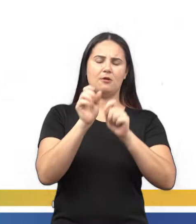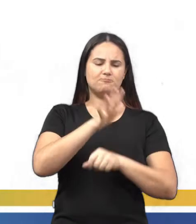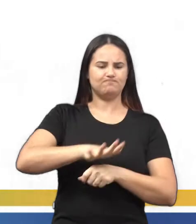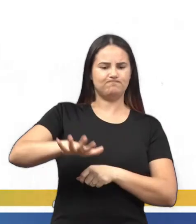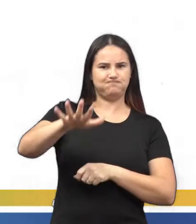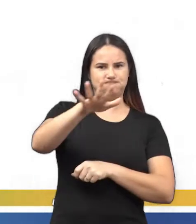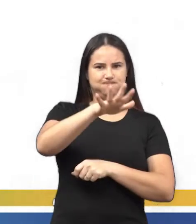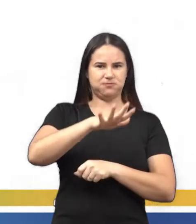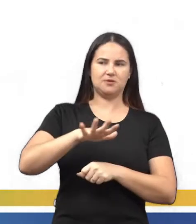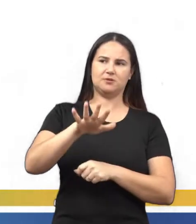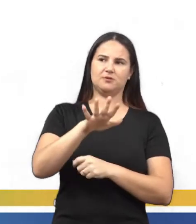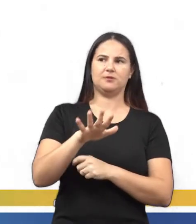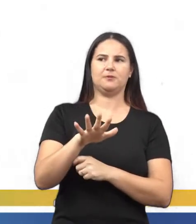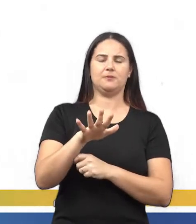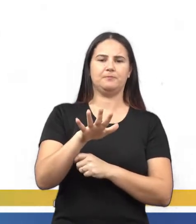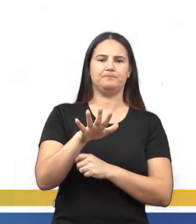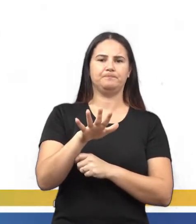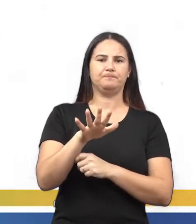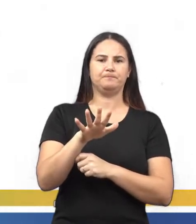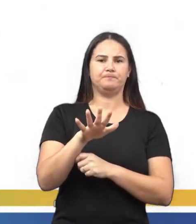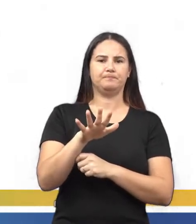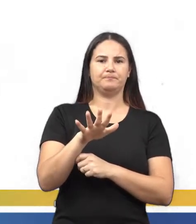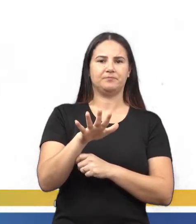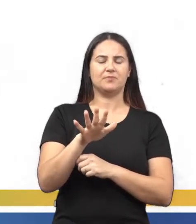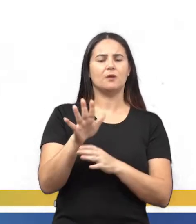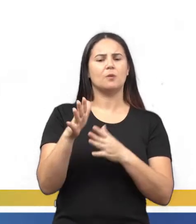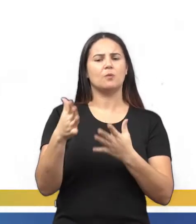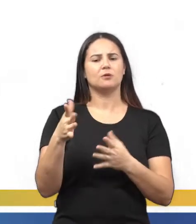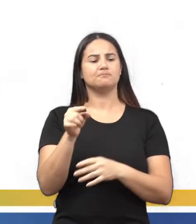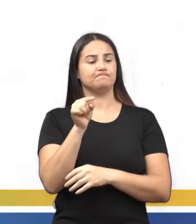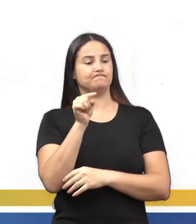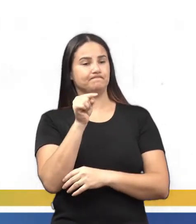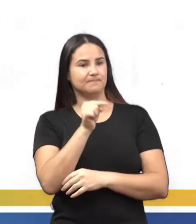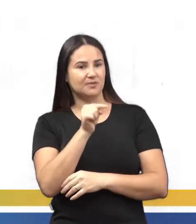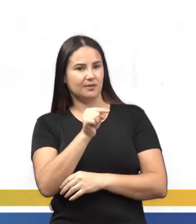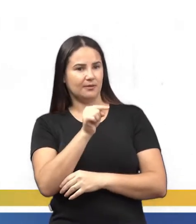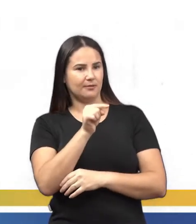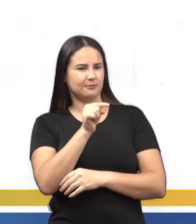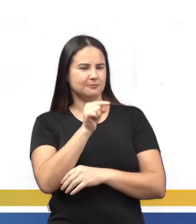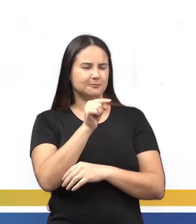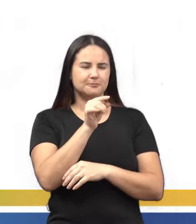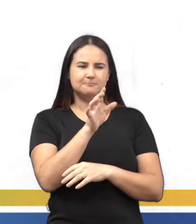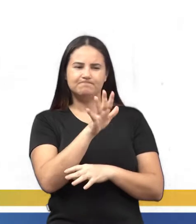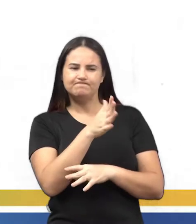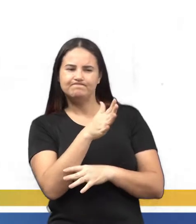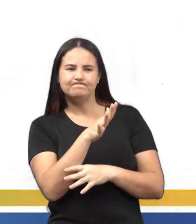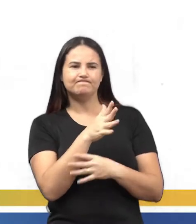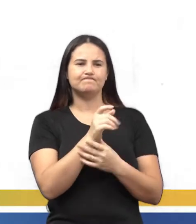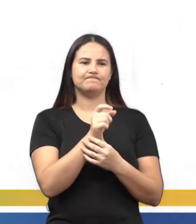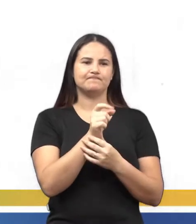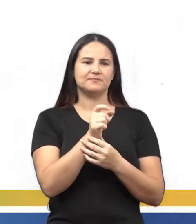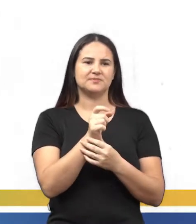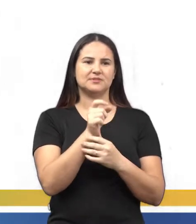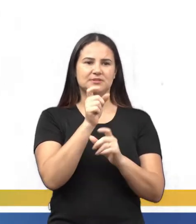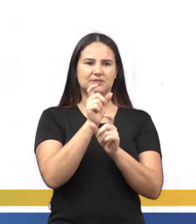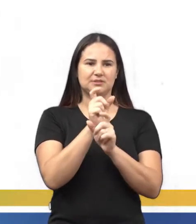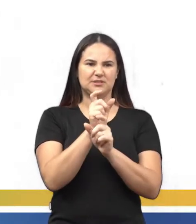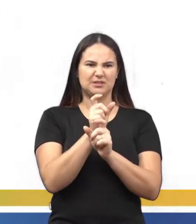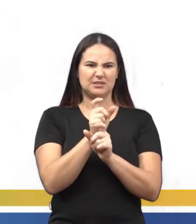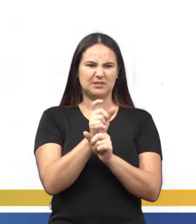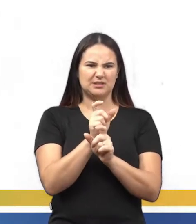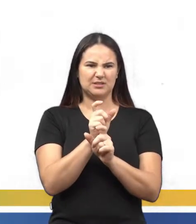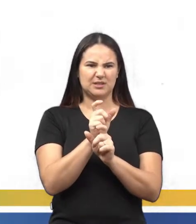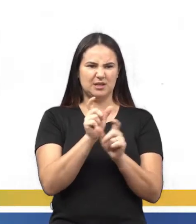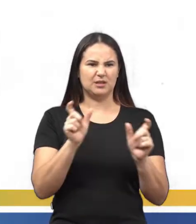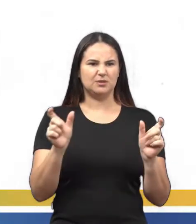aritmética. Enquanto esta opera com números particulares, a álgebra lida